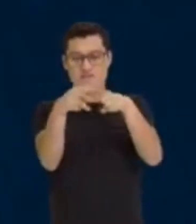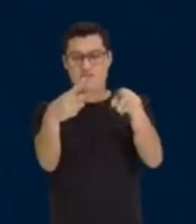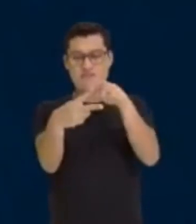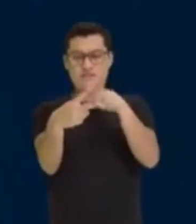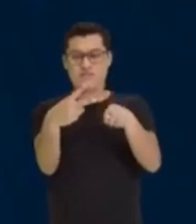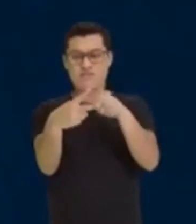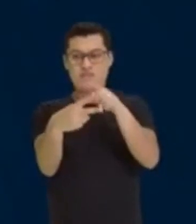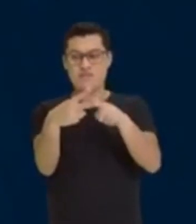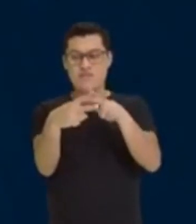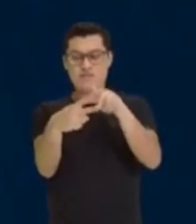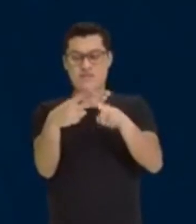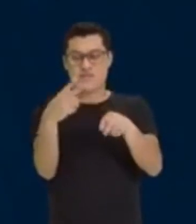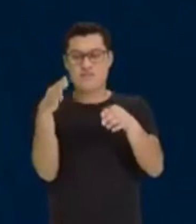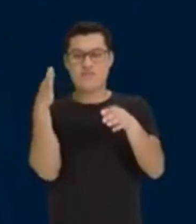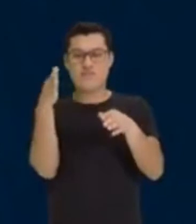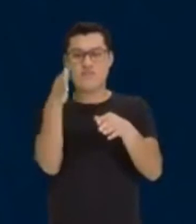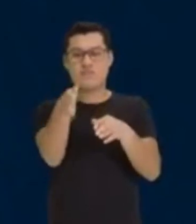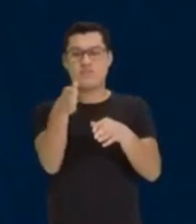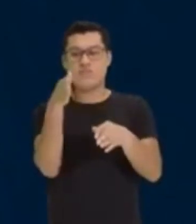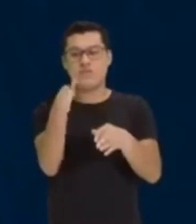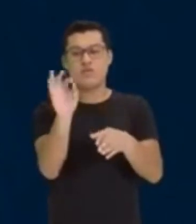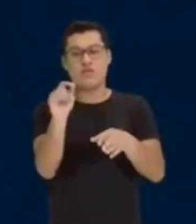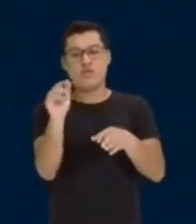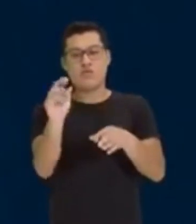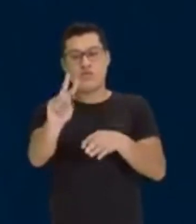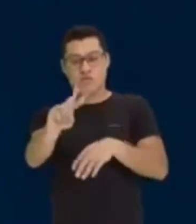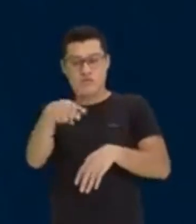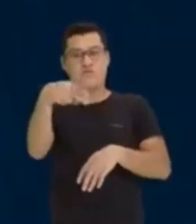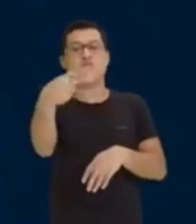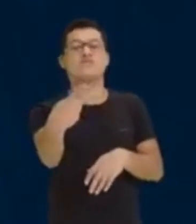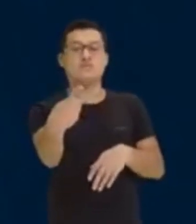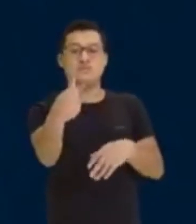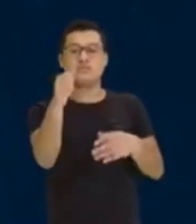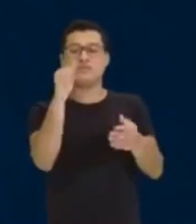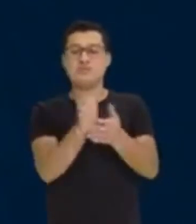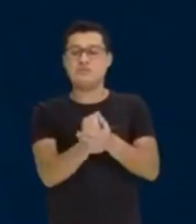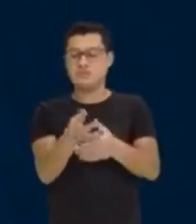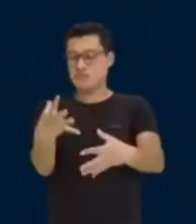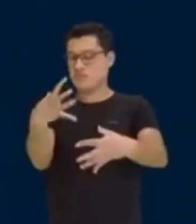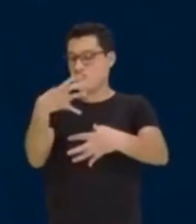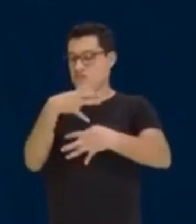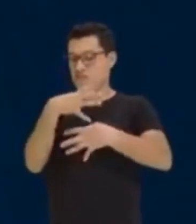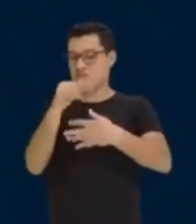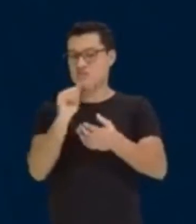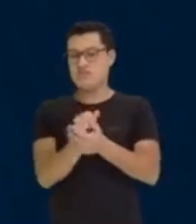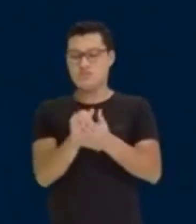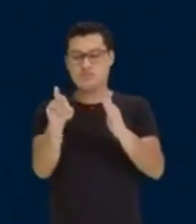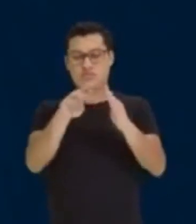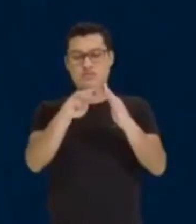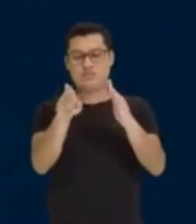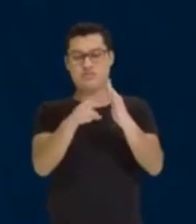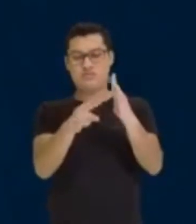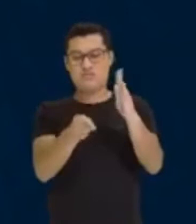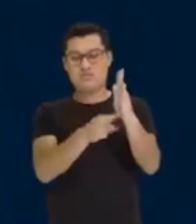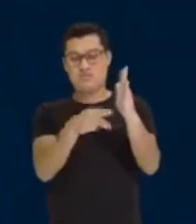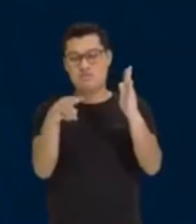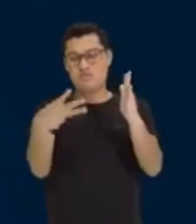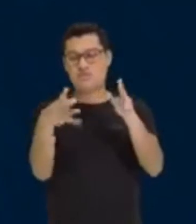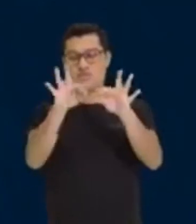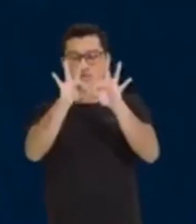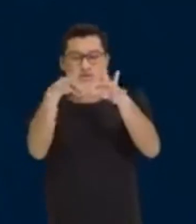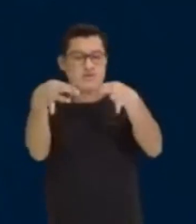grandezas diretamente ou inversamente proporcionais. Nesse sentido, na regra de 3 simples,